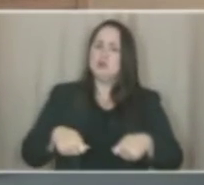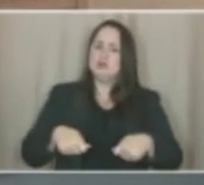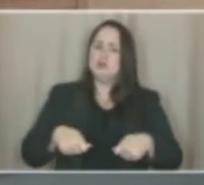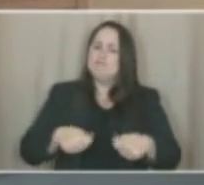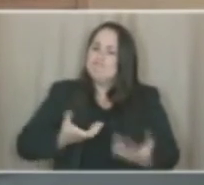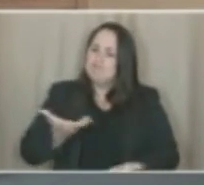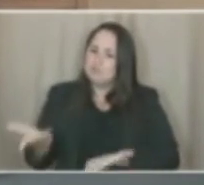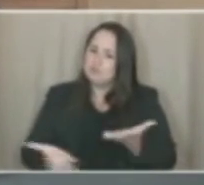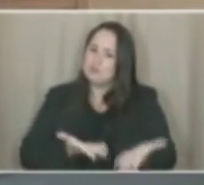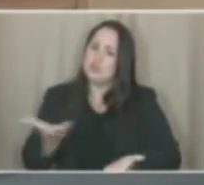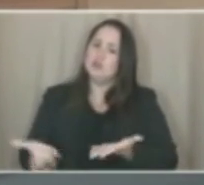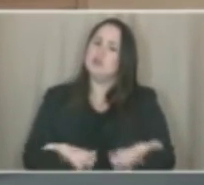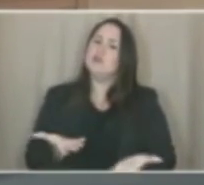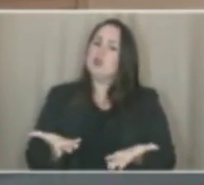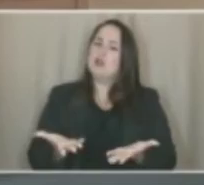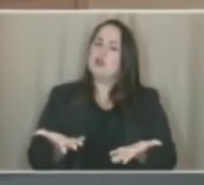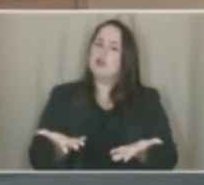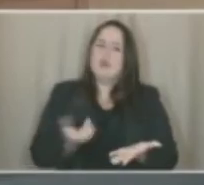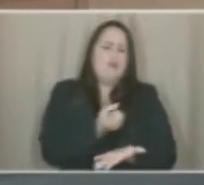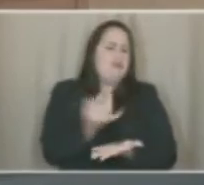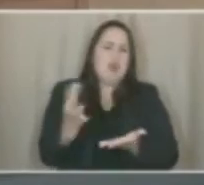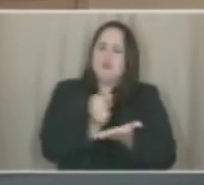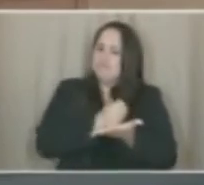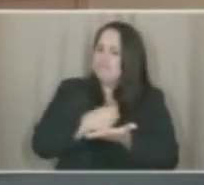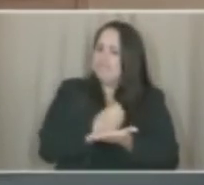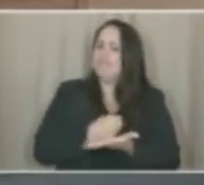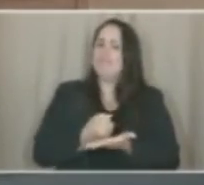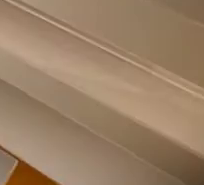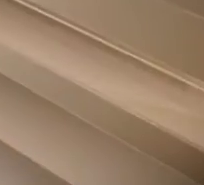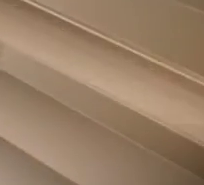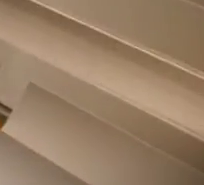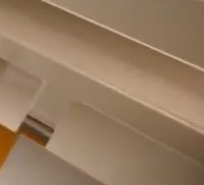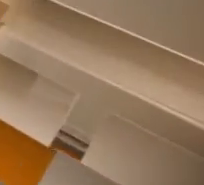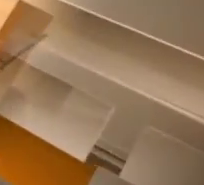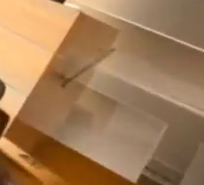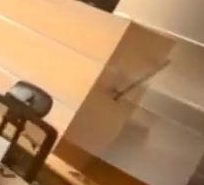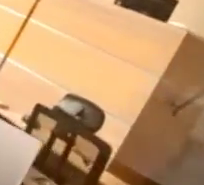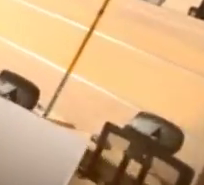tratadas com diversos medicamentos feitos à base dessa planta.